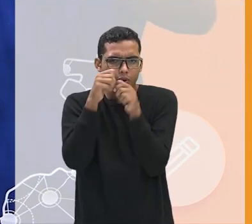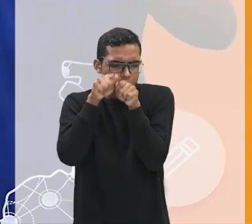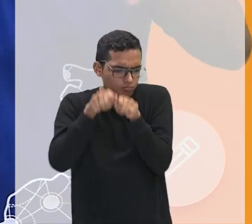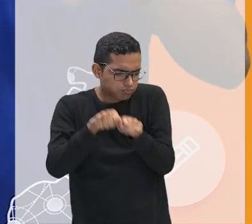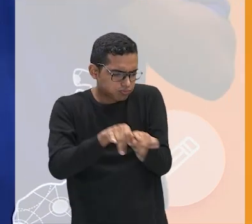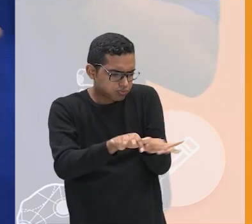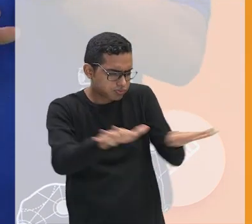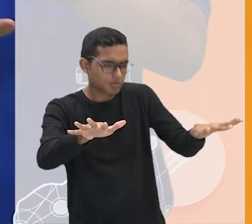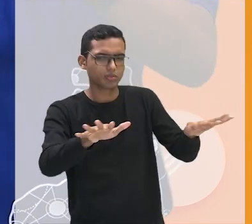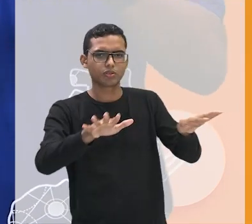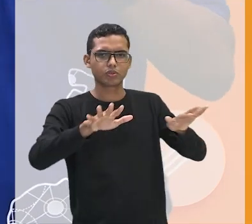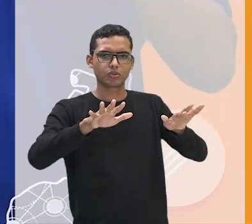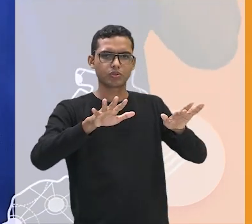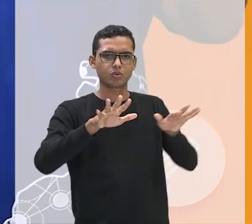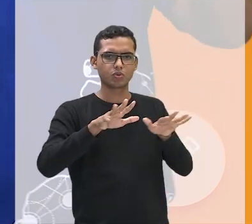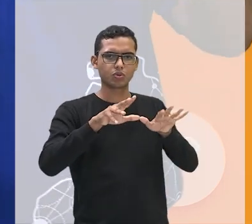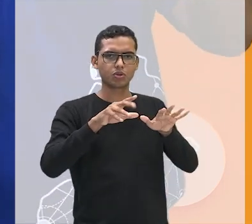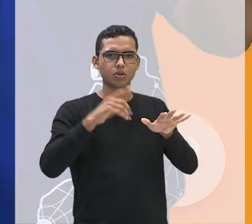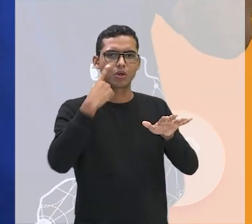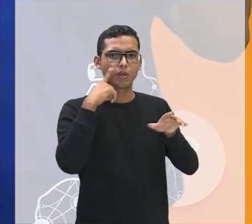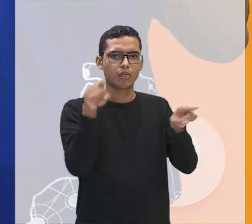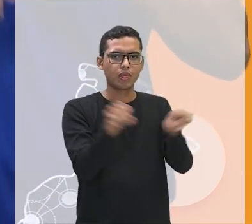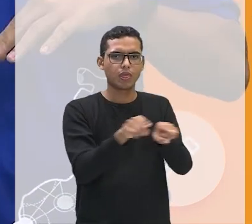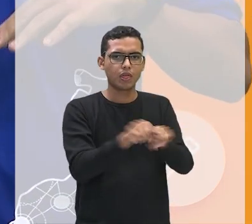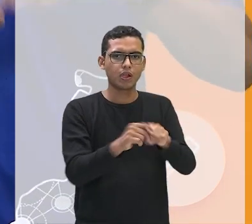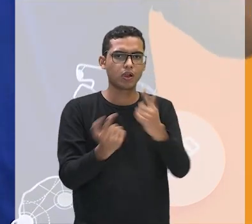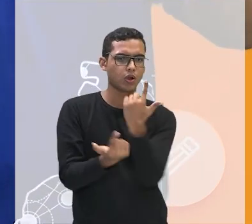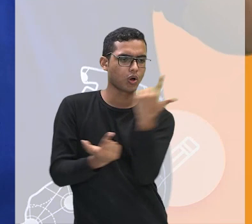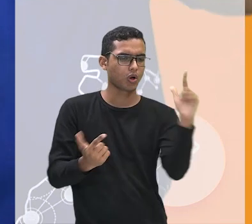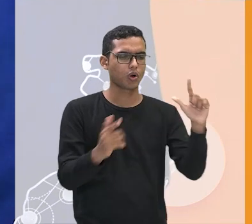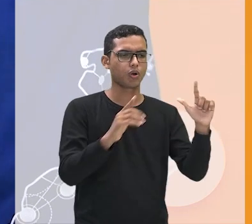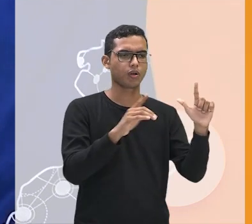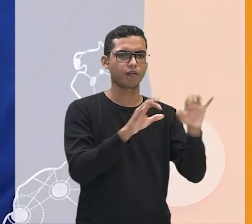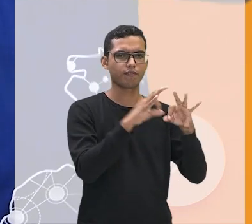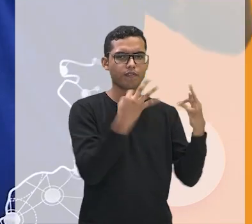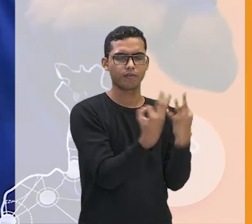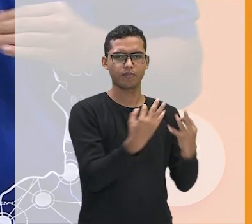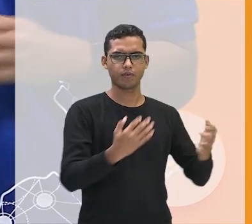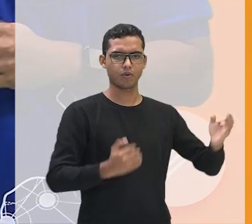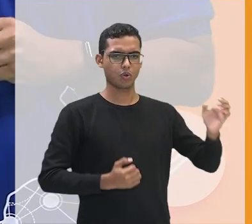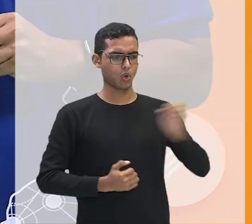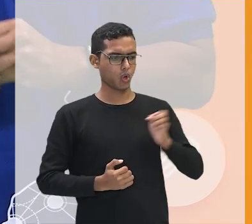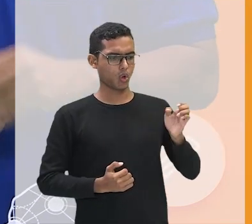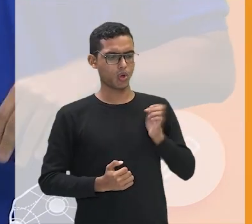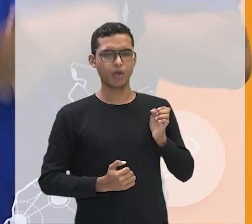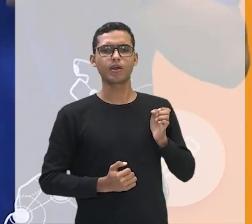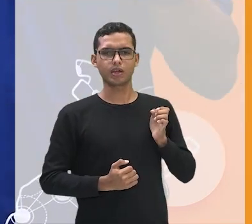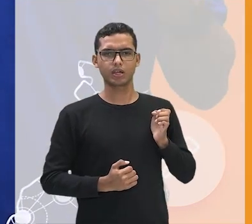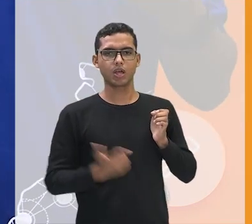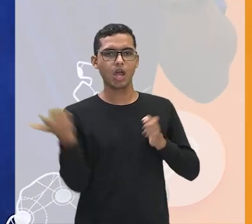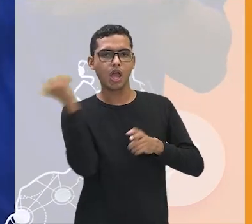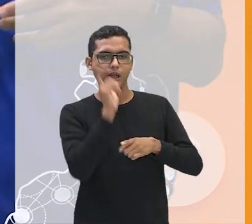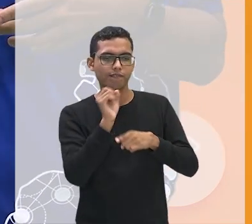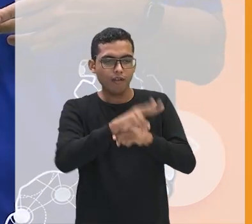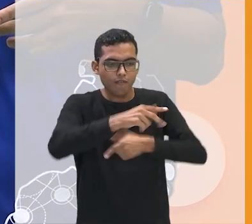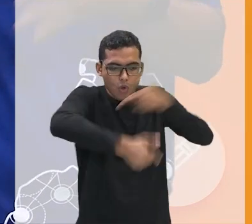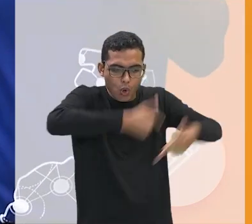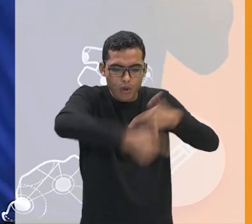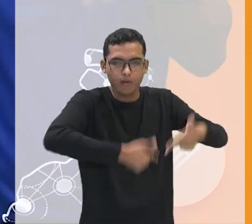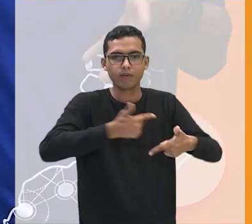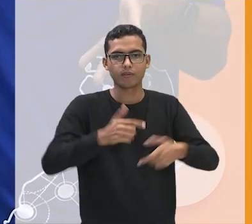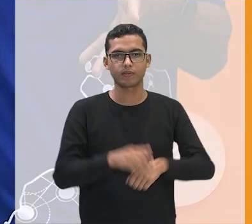ocupar os espaços dos empregos de uma outra família rica uma família pobre vai entrando ali na vida de uma família rica só que